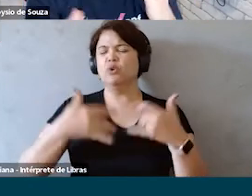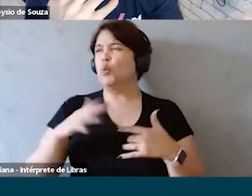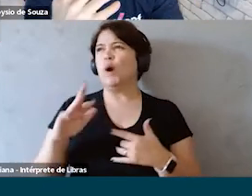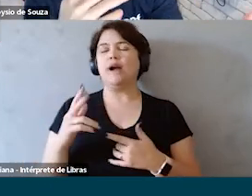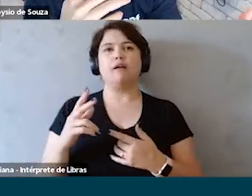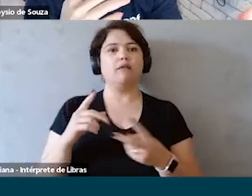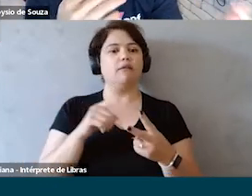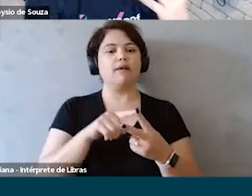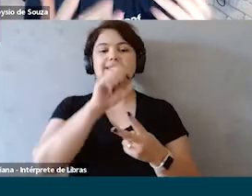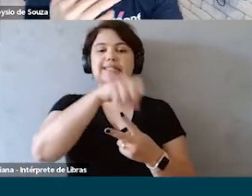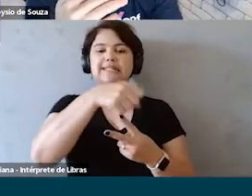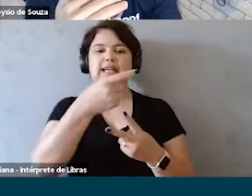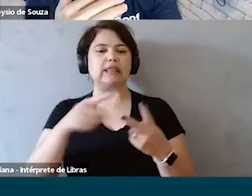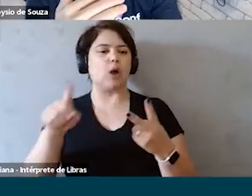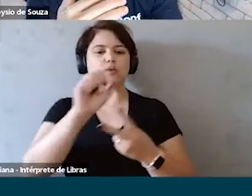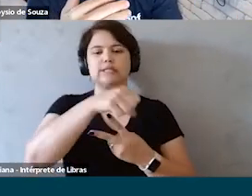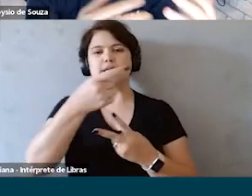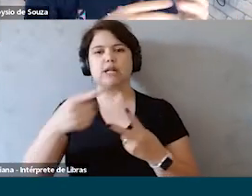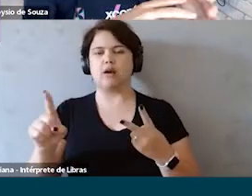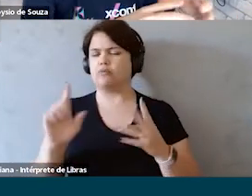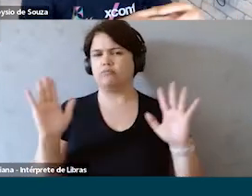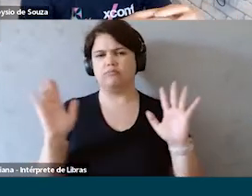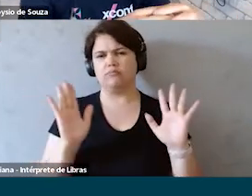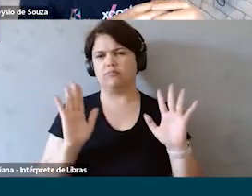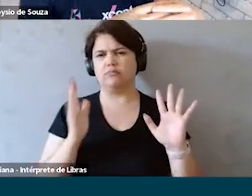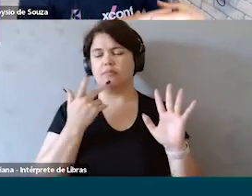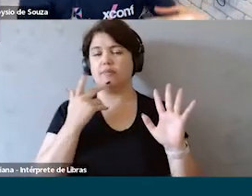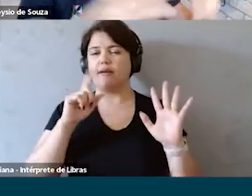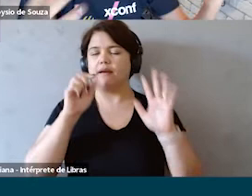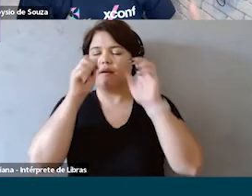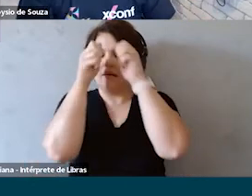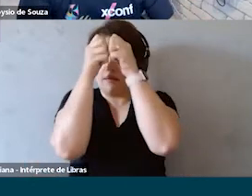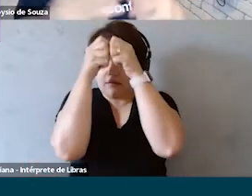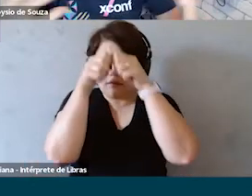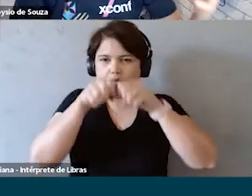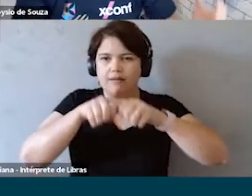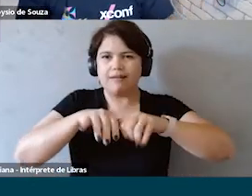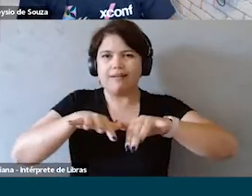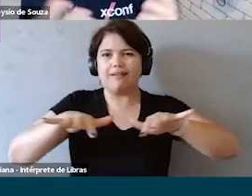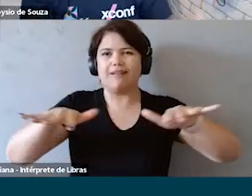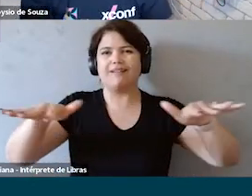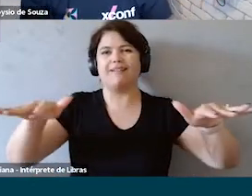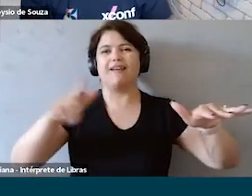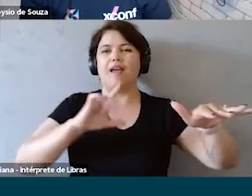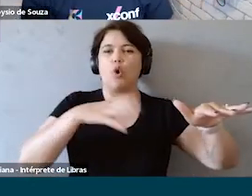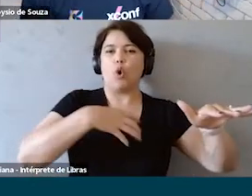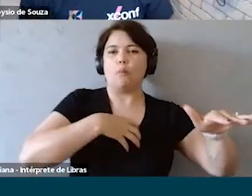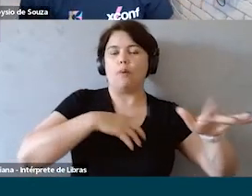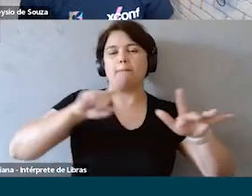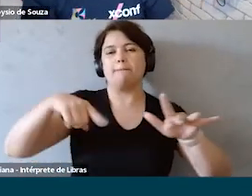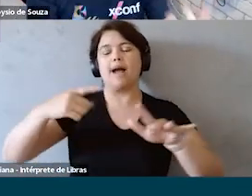binário não é sim, não. É uma confluência de comportamentos e atitudes